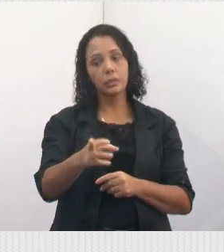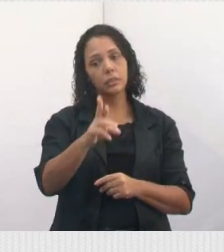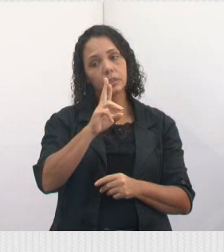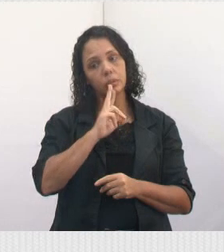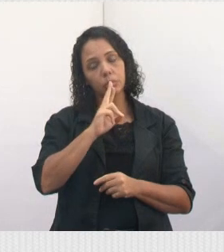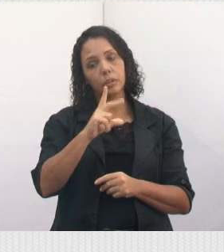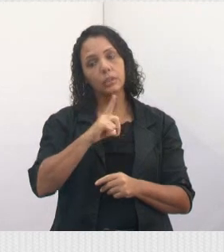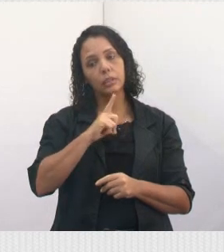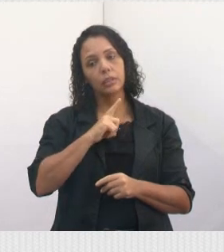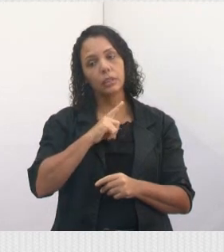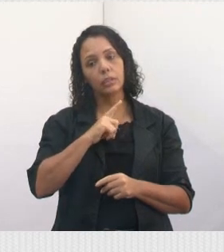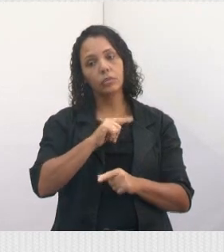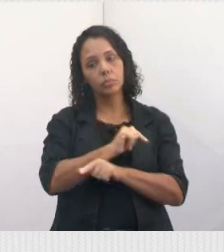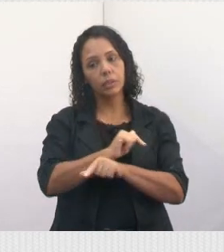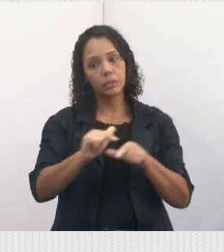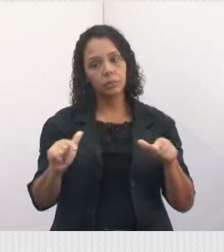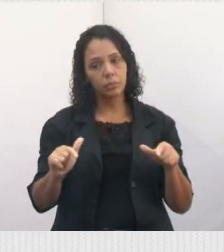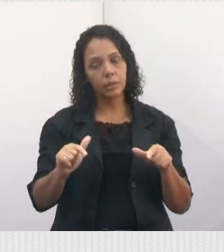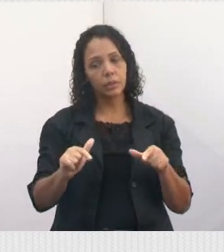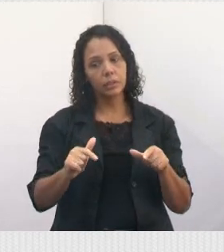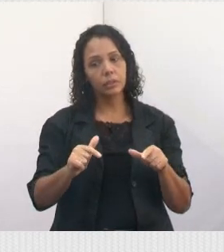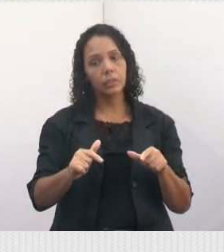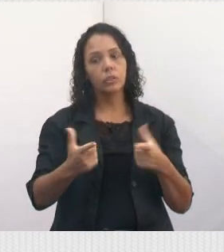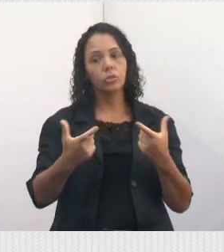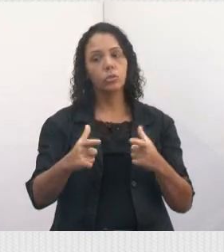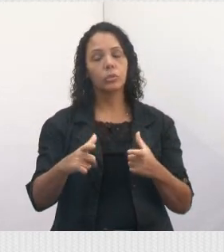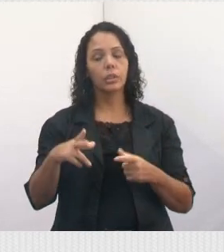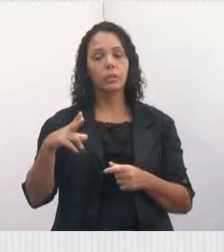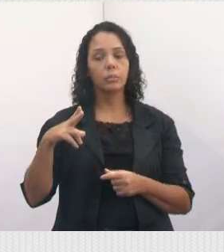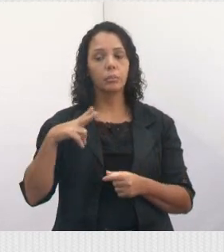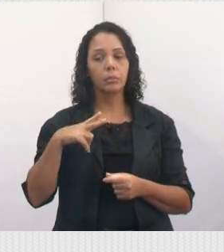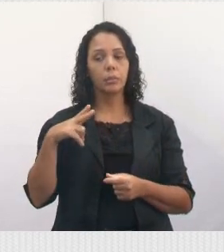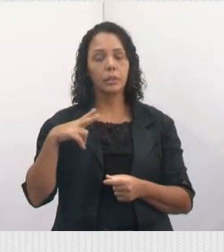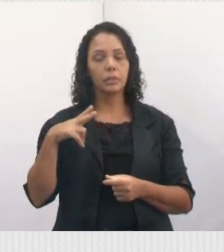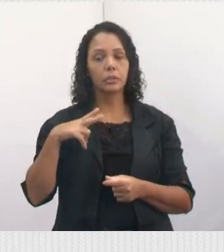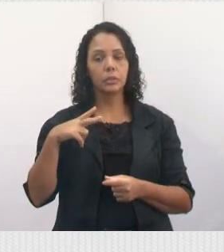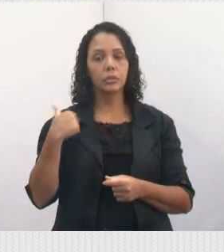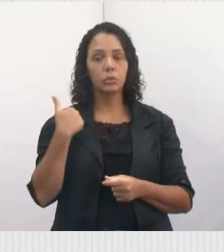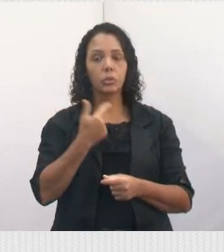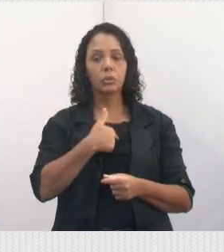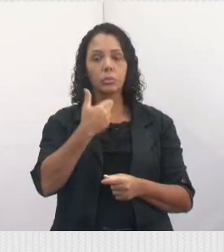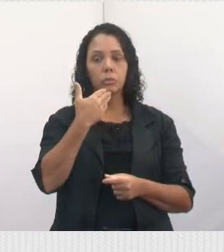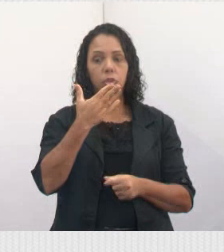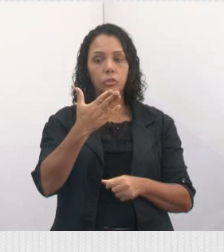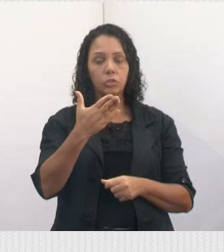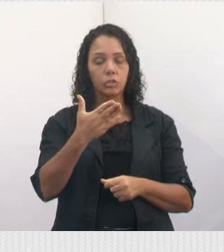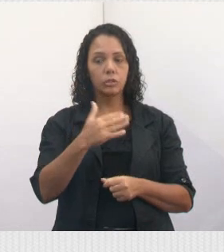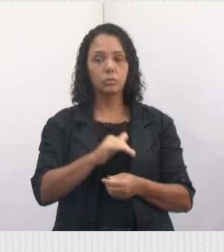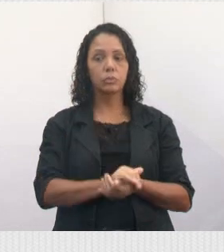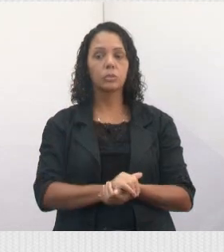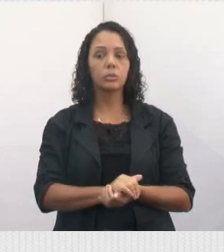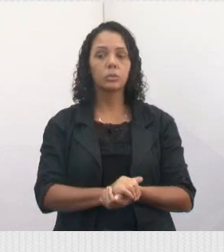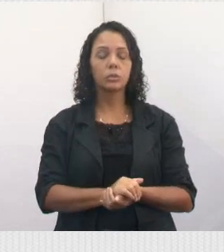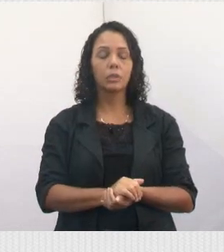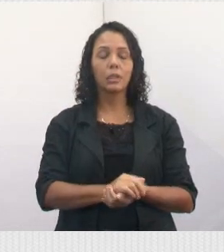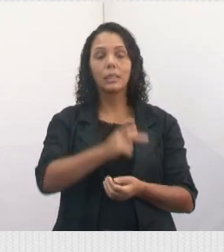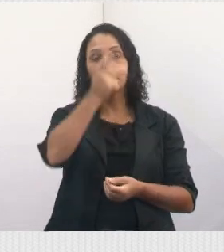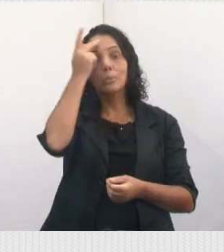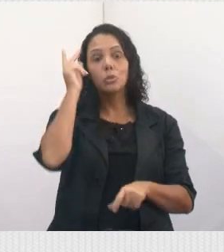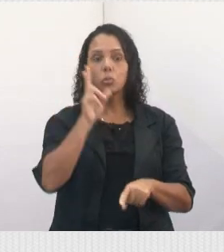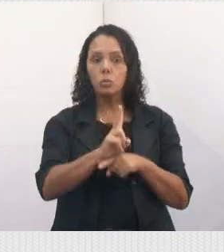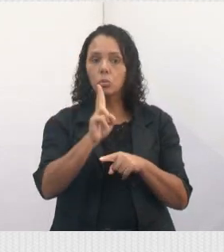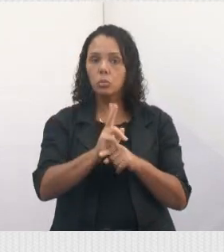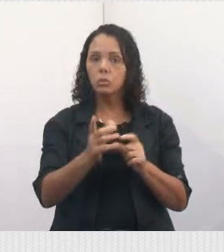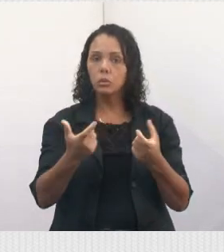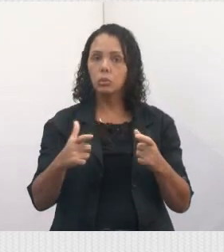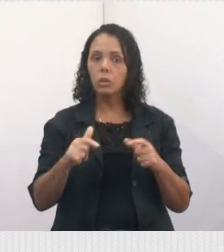teve uma capina de um terreno particular, né, gente, nós pedimos aí, reforçando, que as pessoas mantenham o terreno limpo,